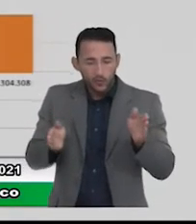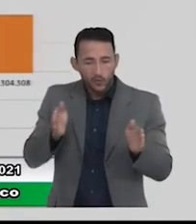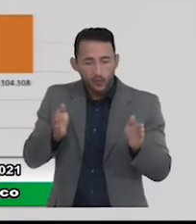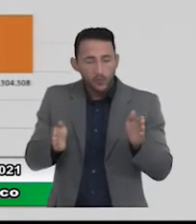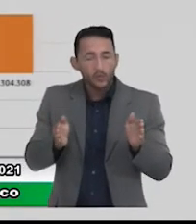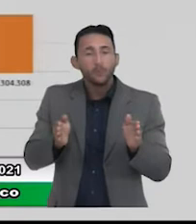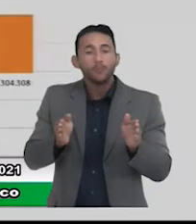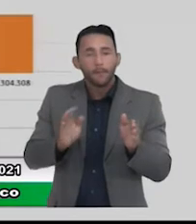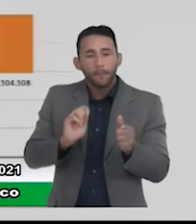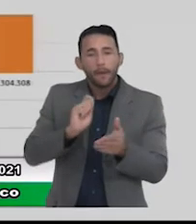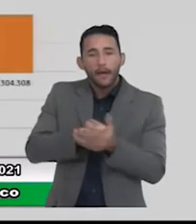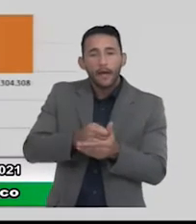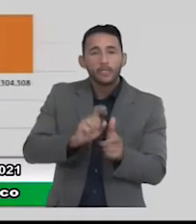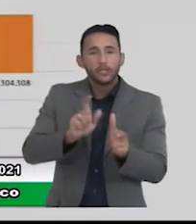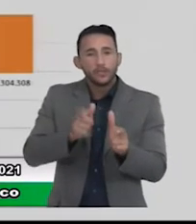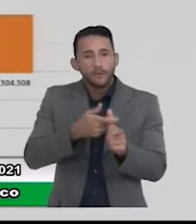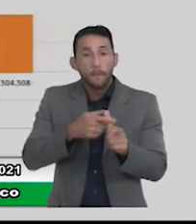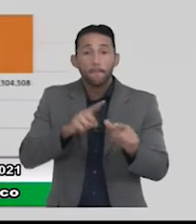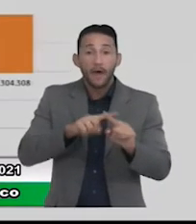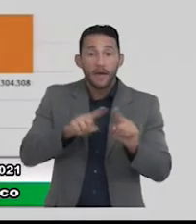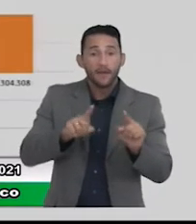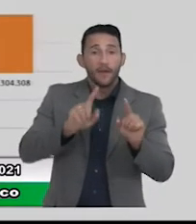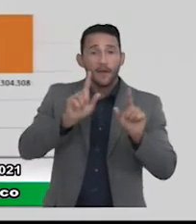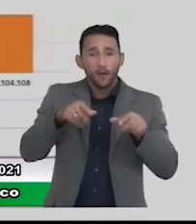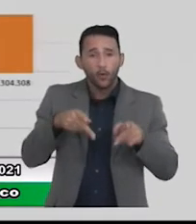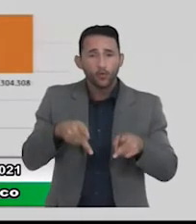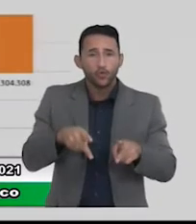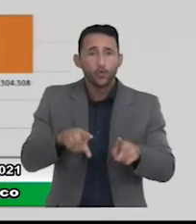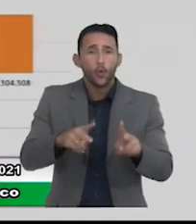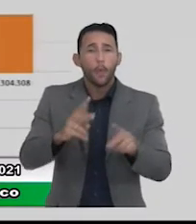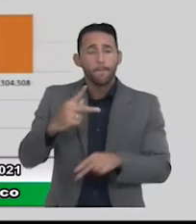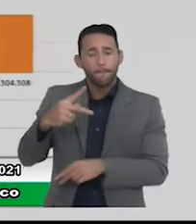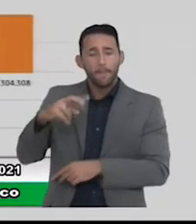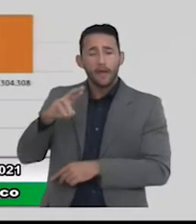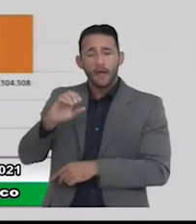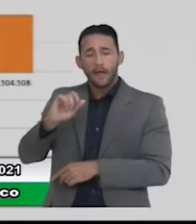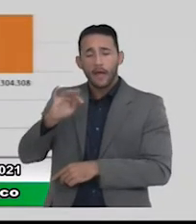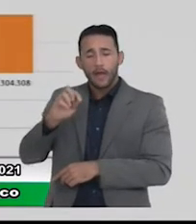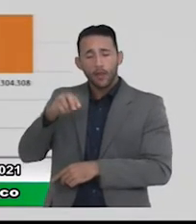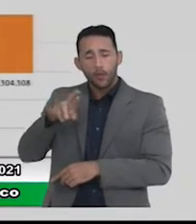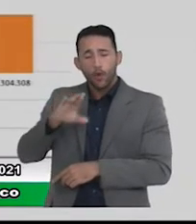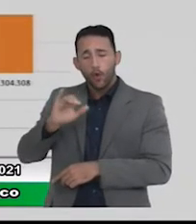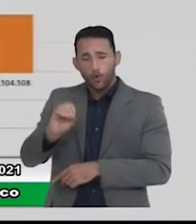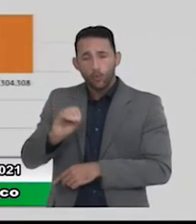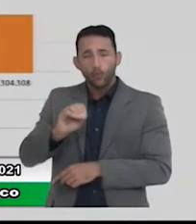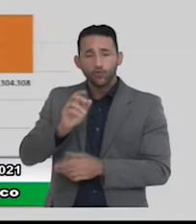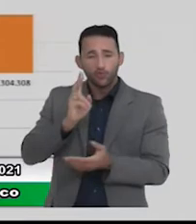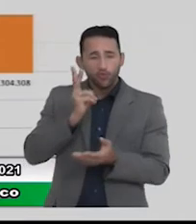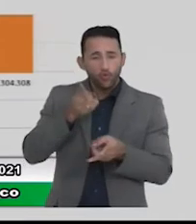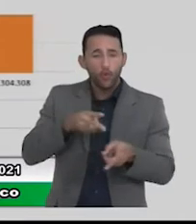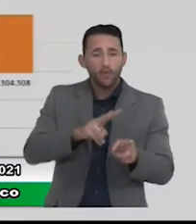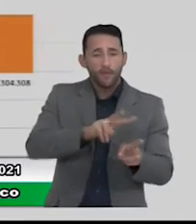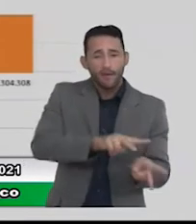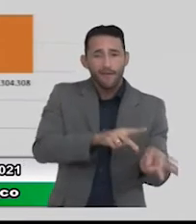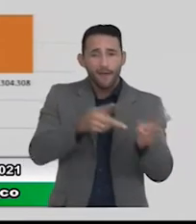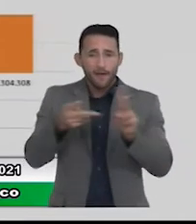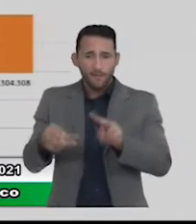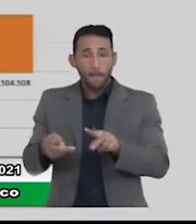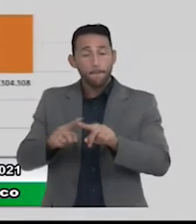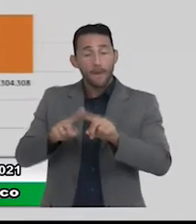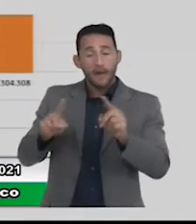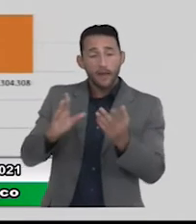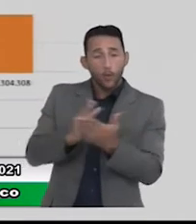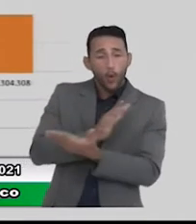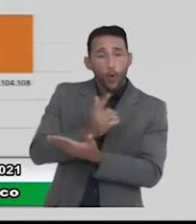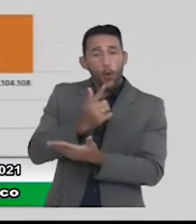mantendo principalmente a do precatório essa continuou sendo feitas transferências e algumas dívidas também